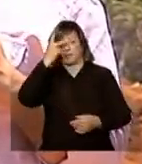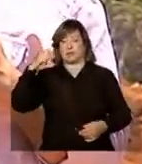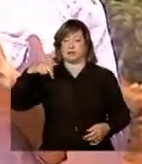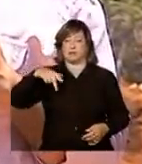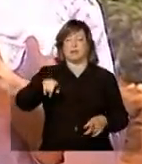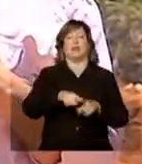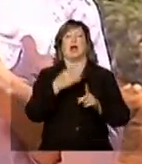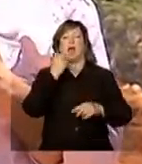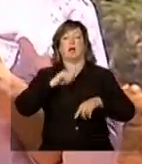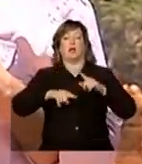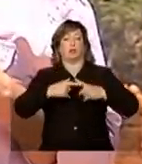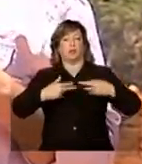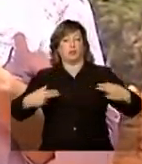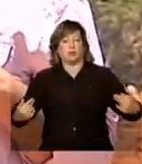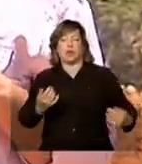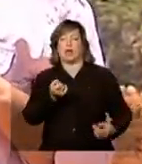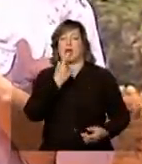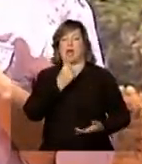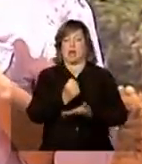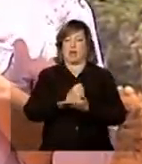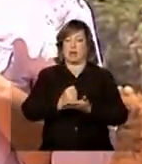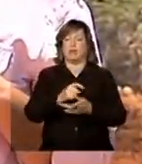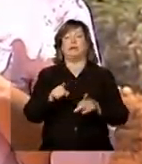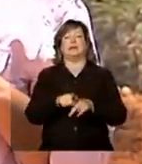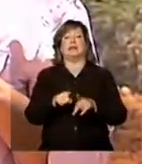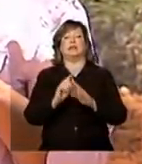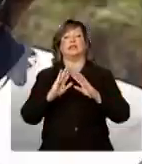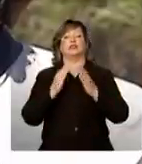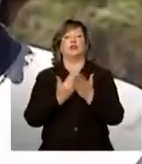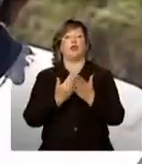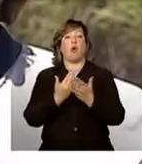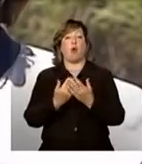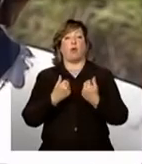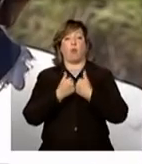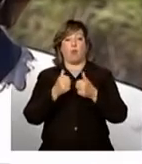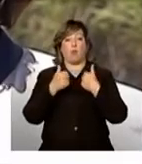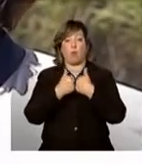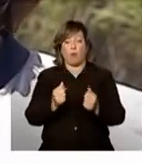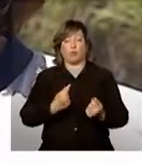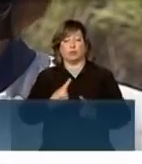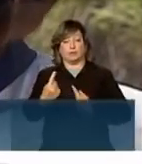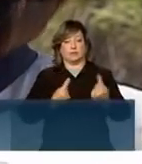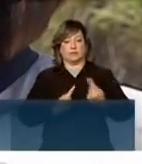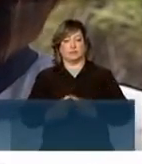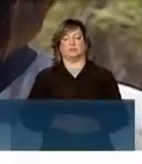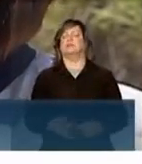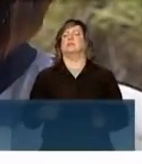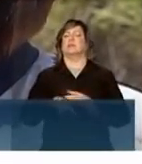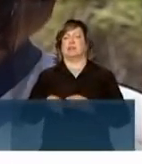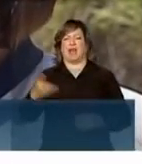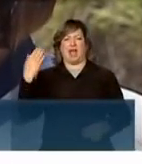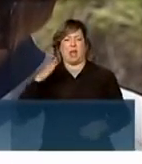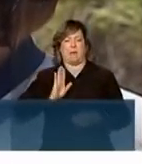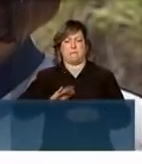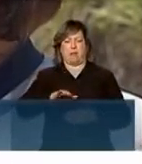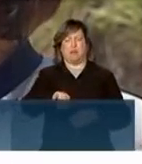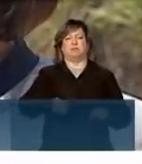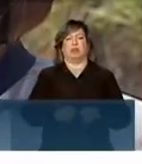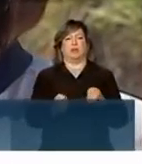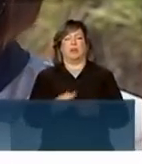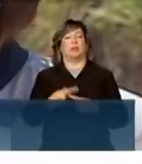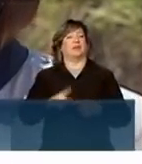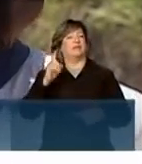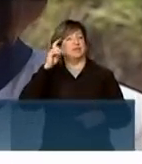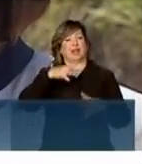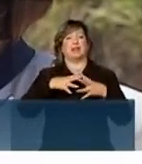alimentos, produtos, remédios e transporte escolar. As estradas, elas estavam todas danificadas. Isso prejudica o que? O